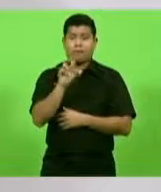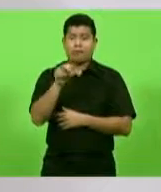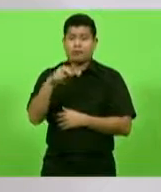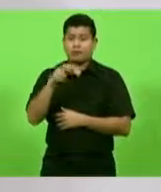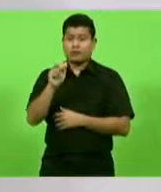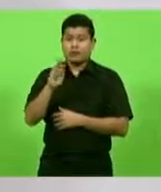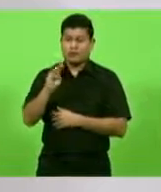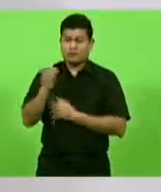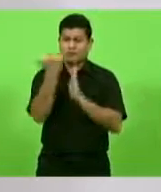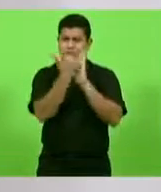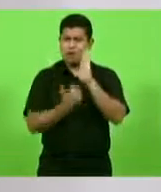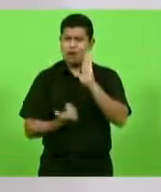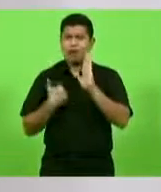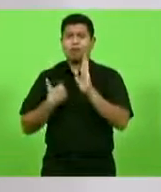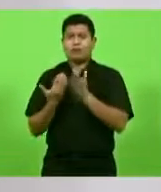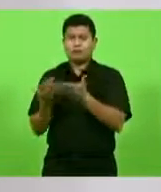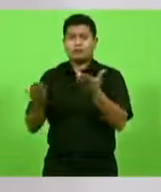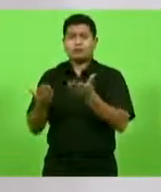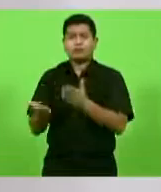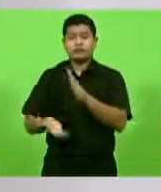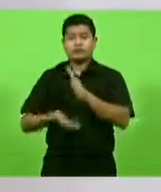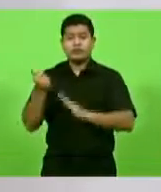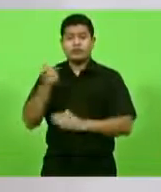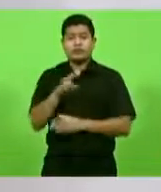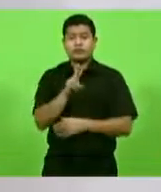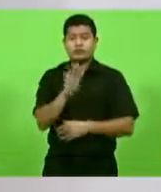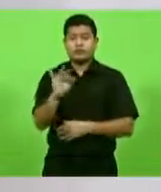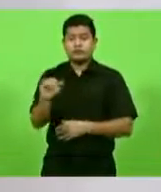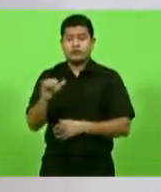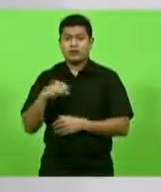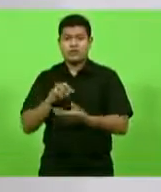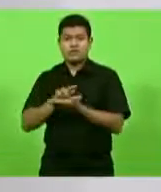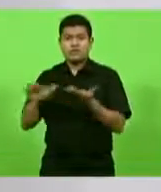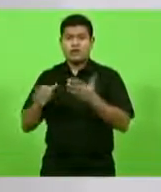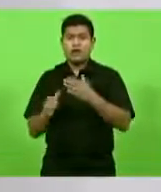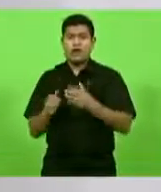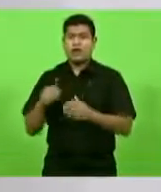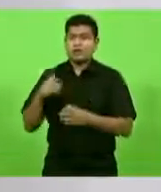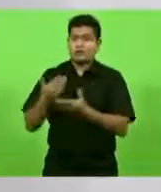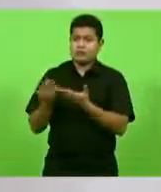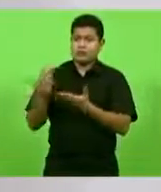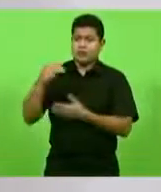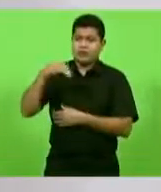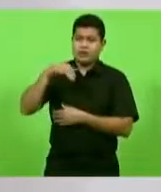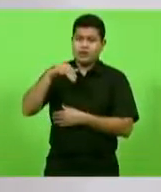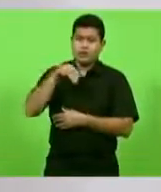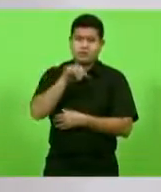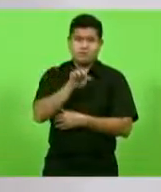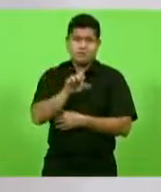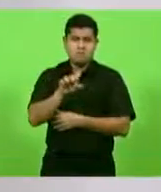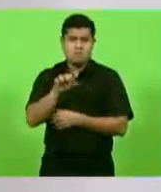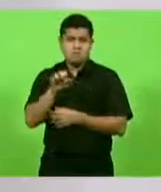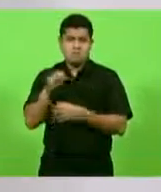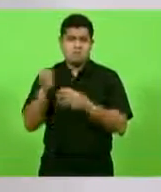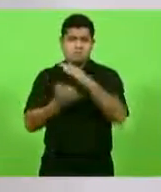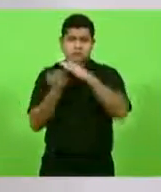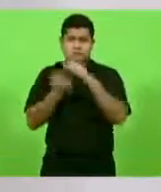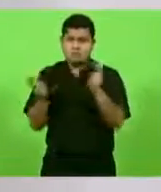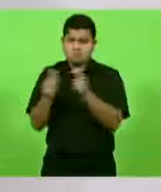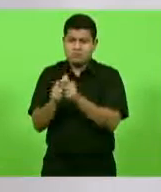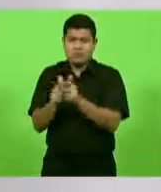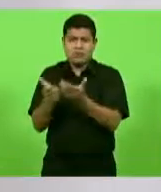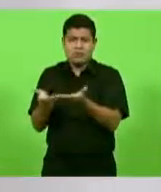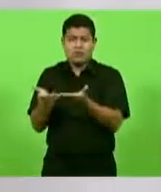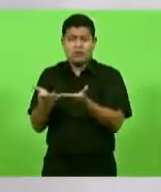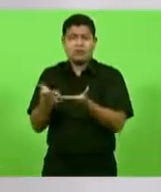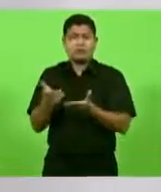tirar da UTI uma série de microempresas, de pequenas empresas, o Pronamp a